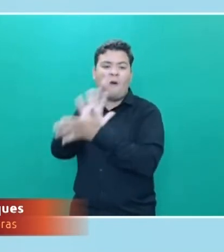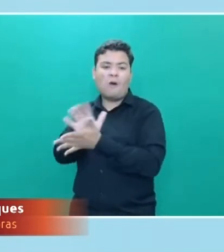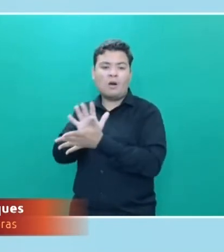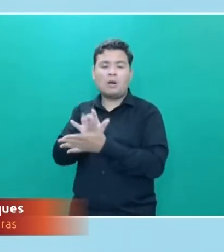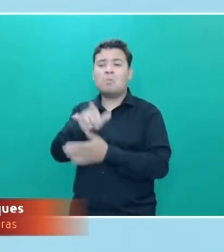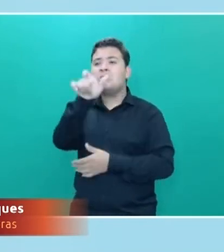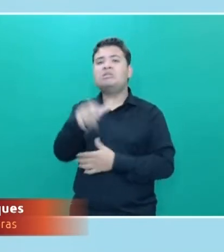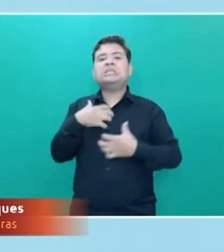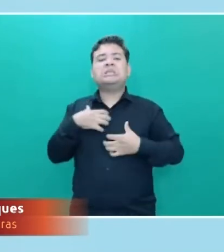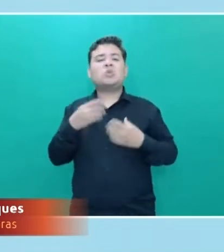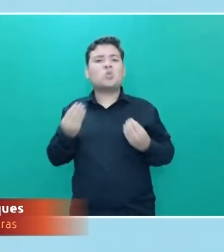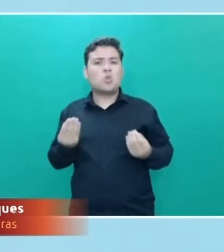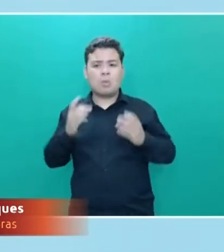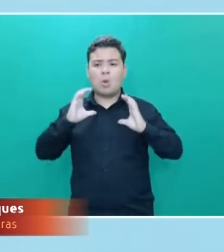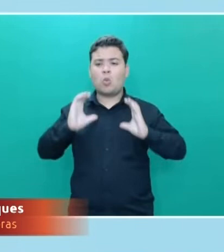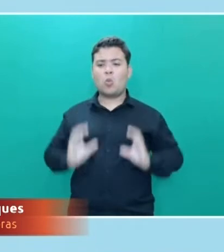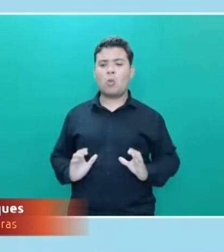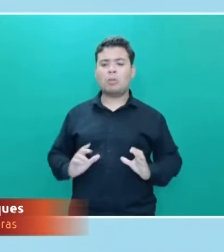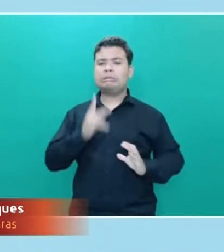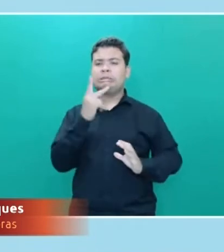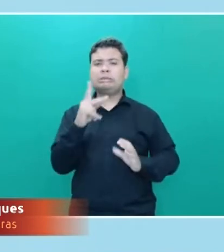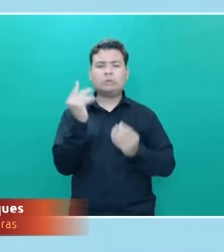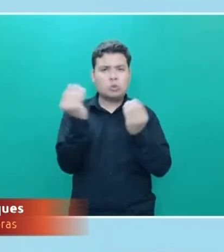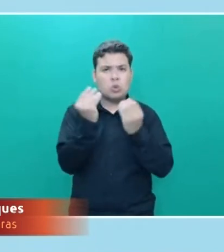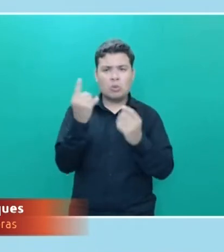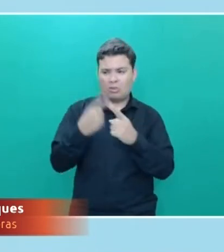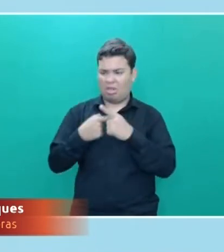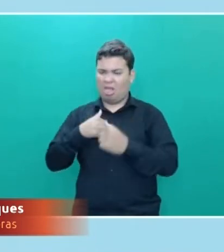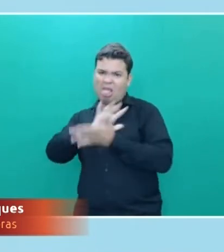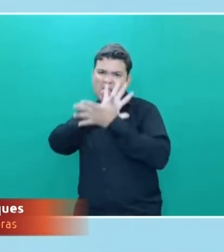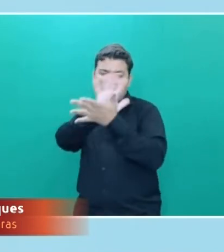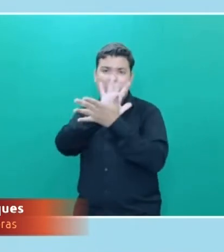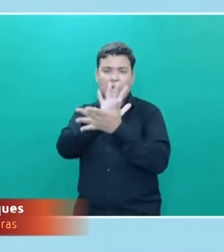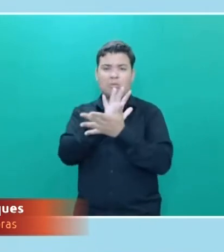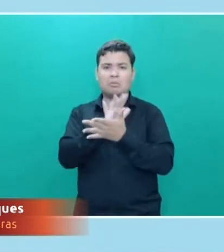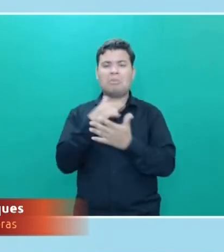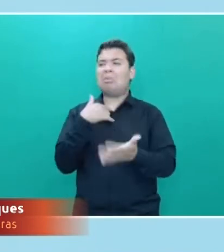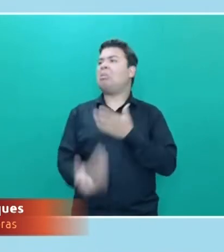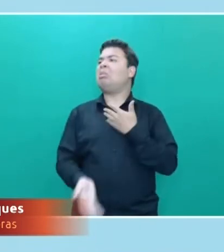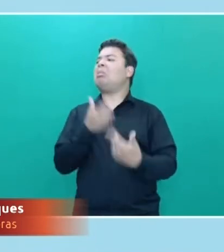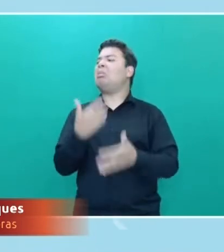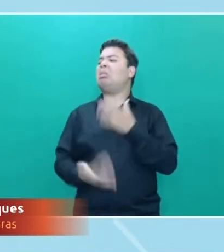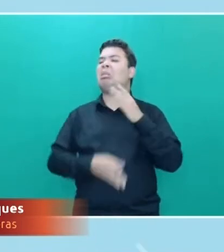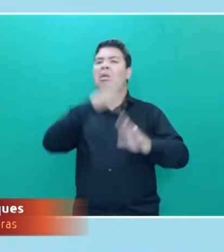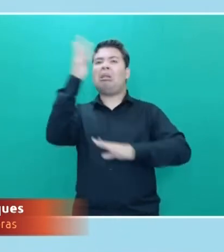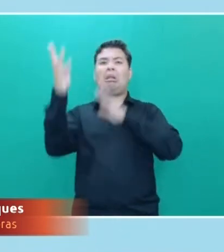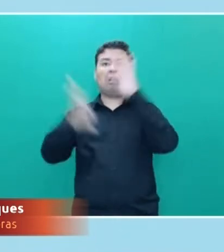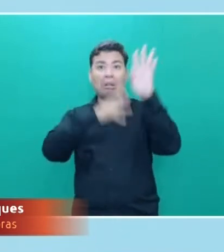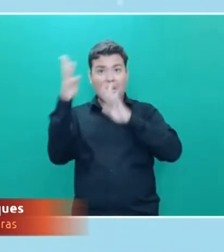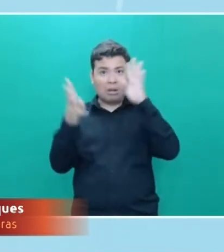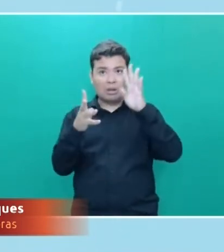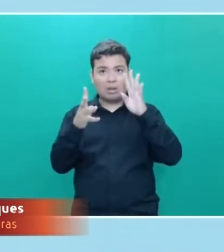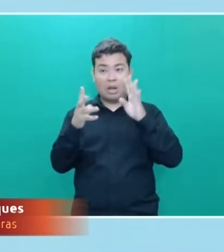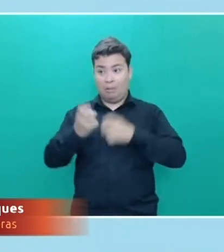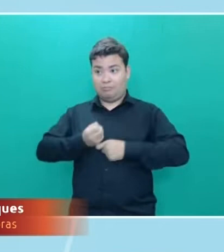se comportar ao ouvir aquilo que eu estou dizendo. Então, isso não é liberdade de expressão. A liberdade é algo muito belo.